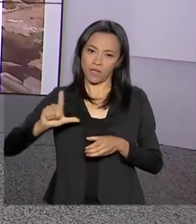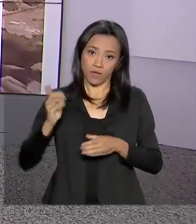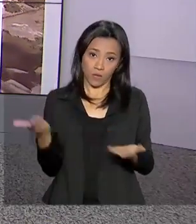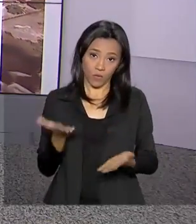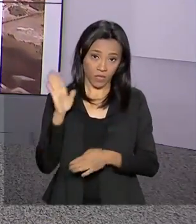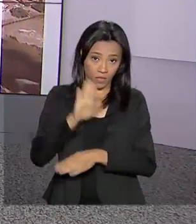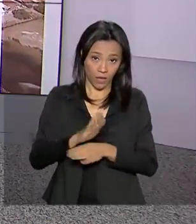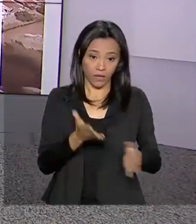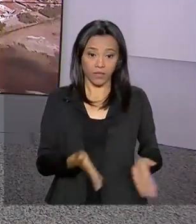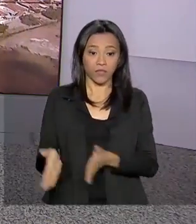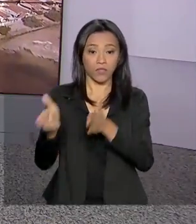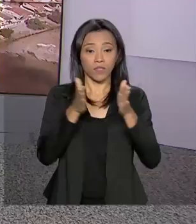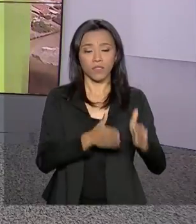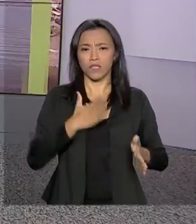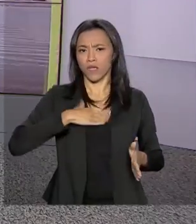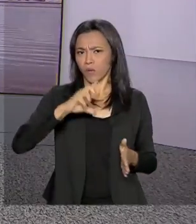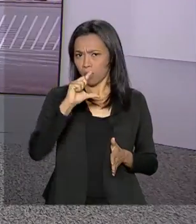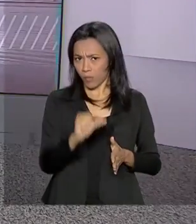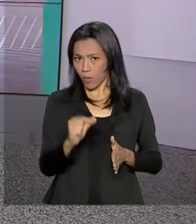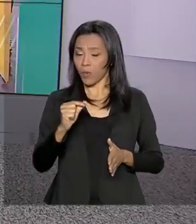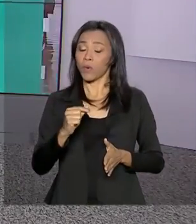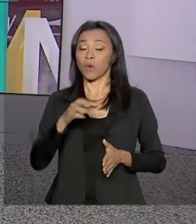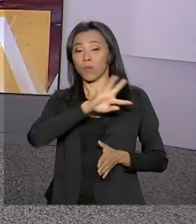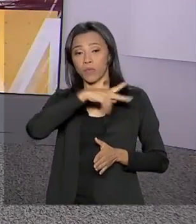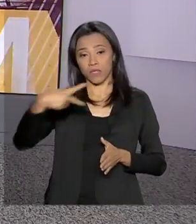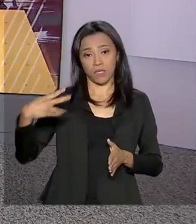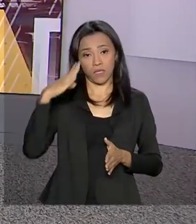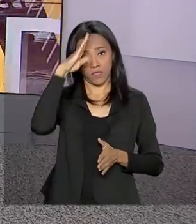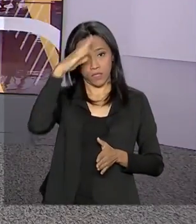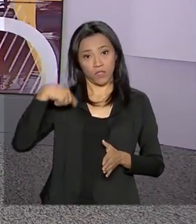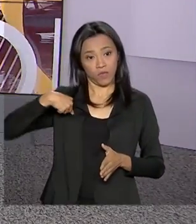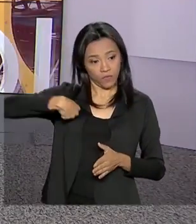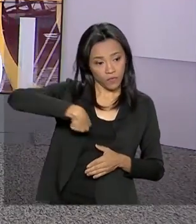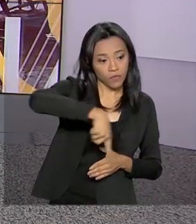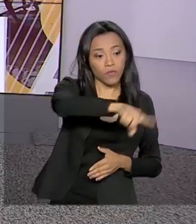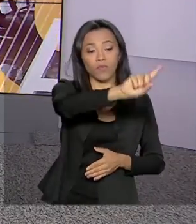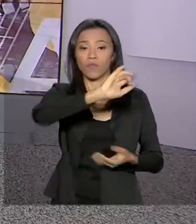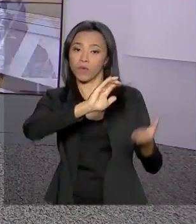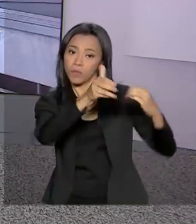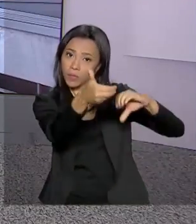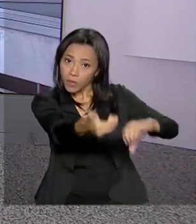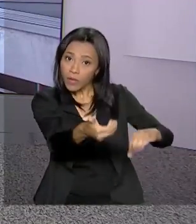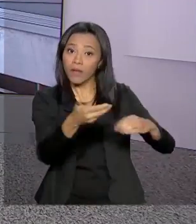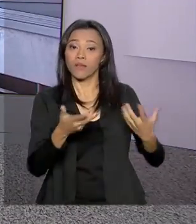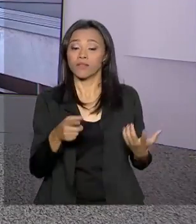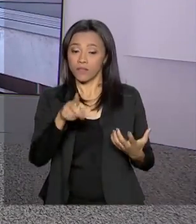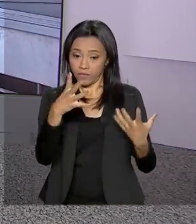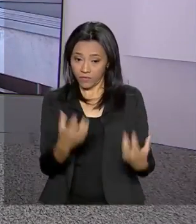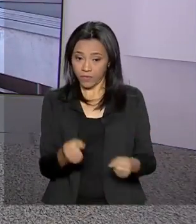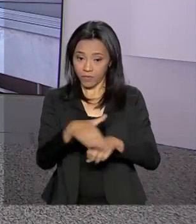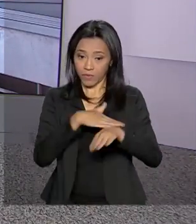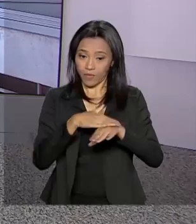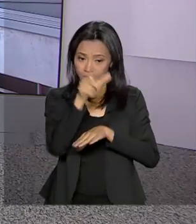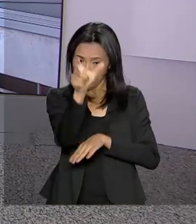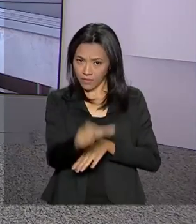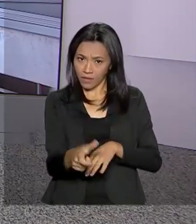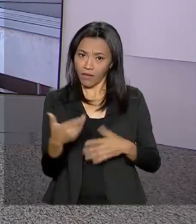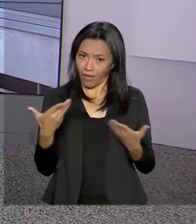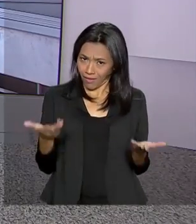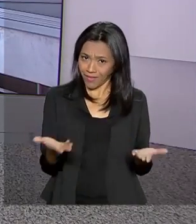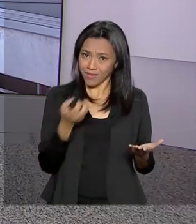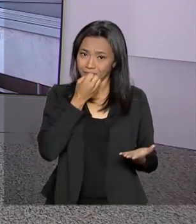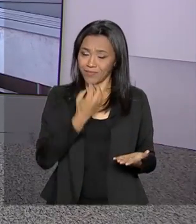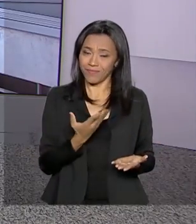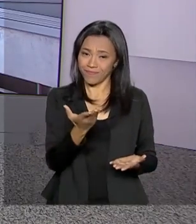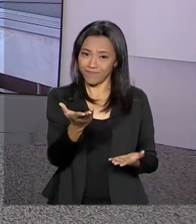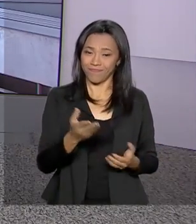E olha só, o presidente saiu agora há pouco do Palácio do Planalto e foi para o Congresso. A gente vai então conversar com a repórter Selma Dias. É isso mesmo, Selma? Bom dia